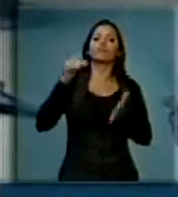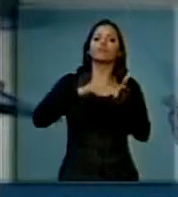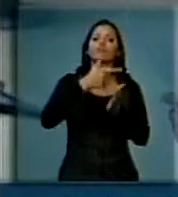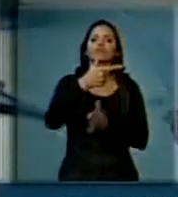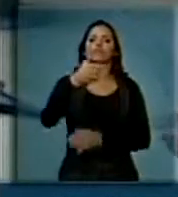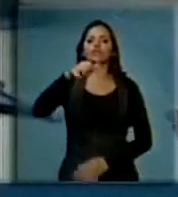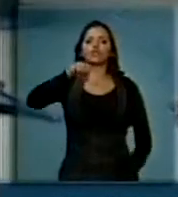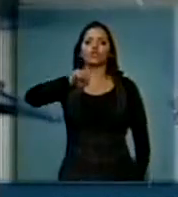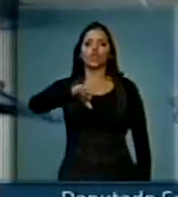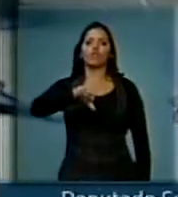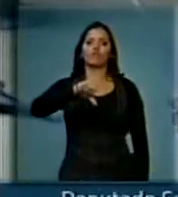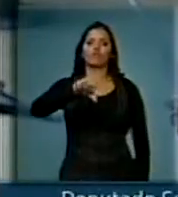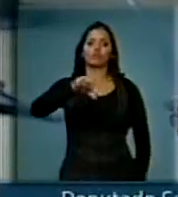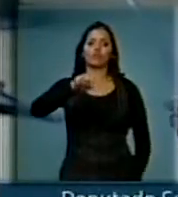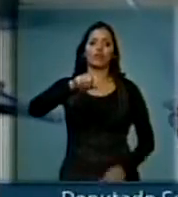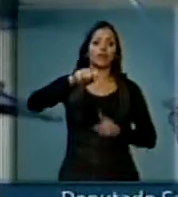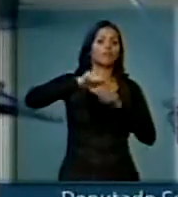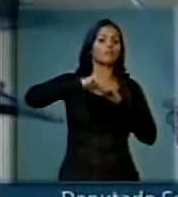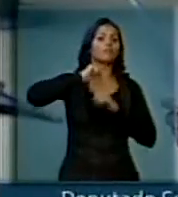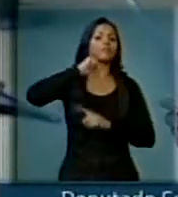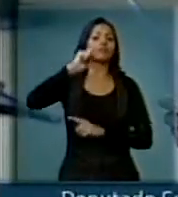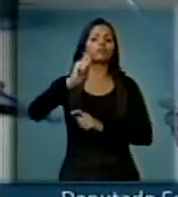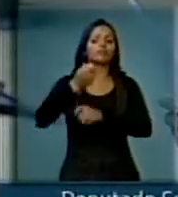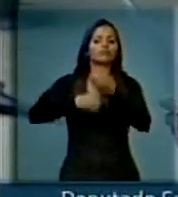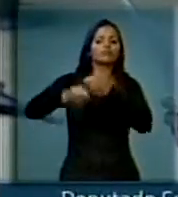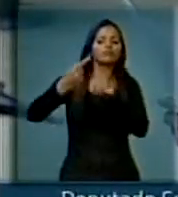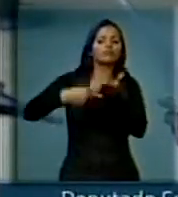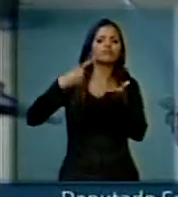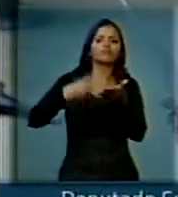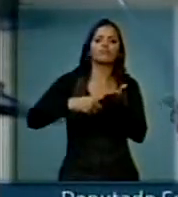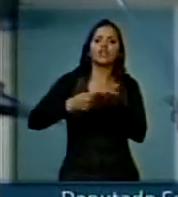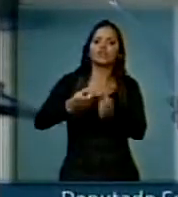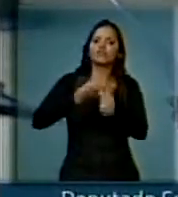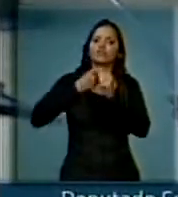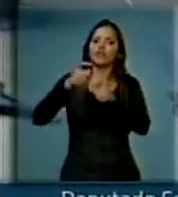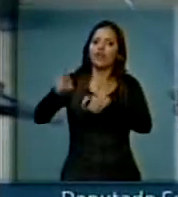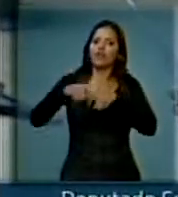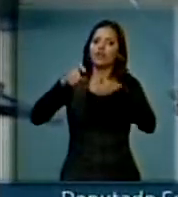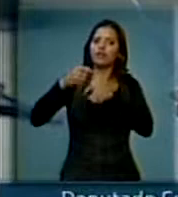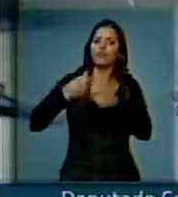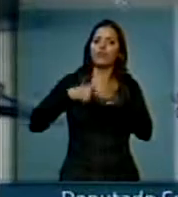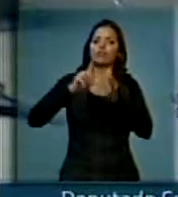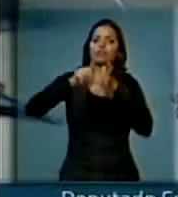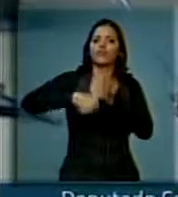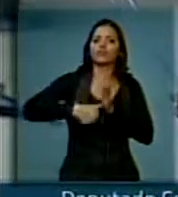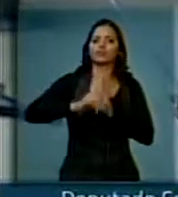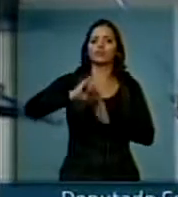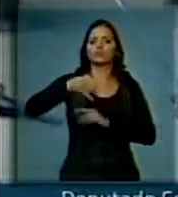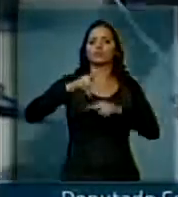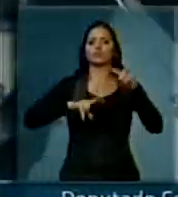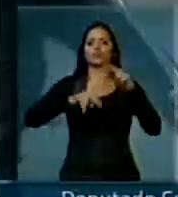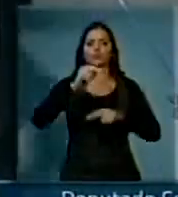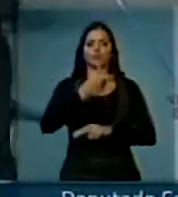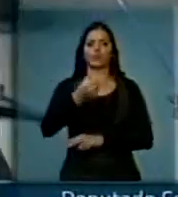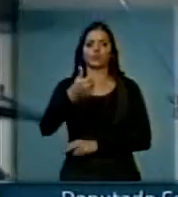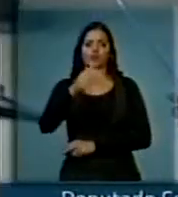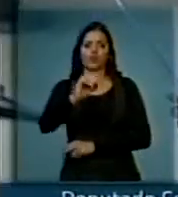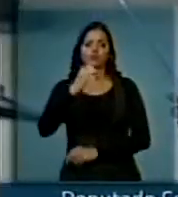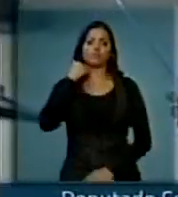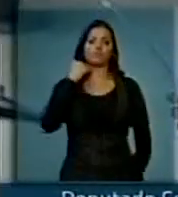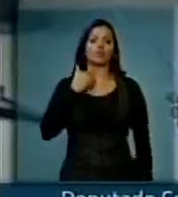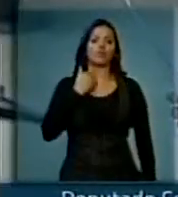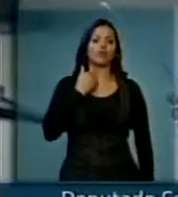mês, agora de abril, para renegociar as dívidas agrícolas vencidas até junho de 2010. O Banco do Brasil